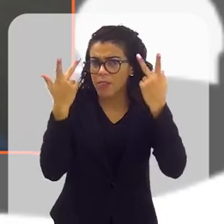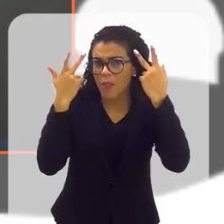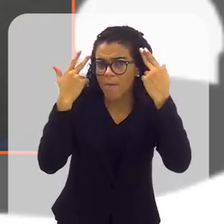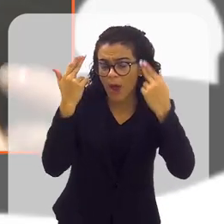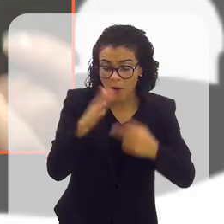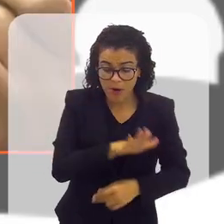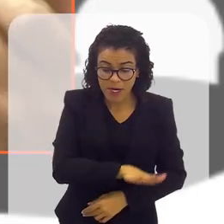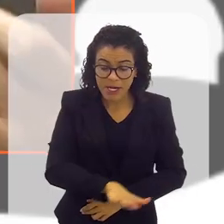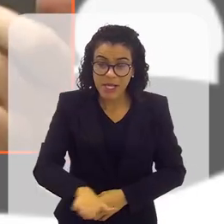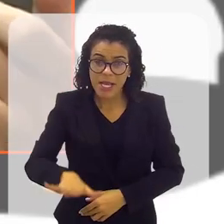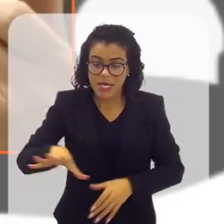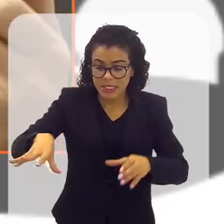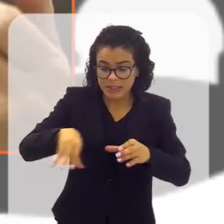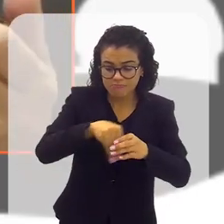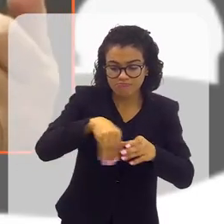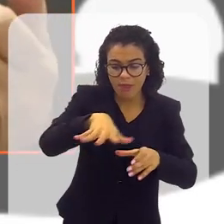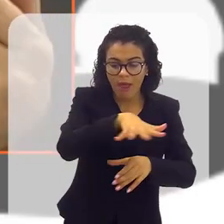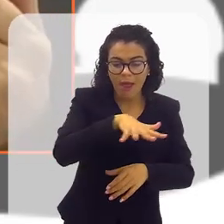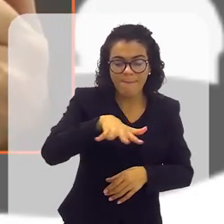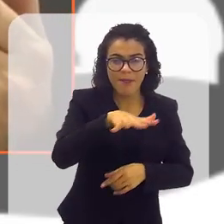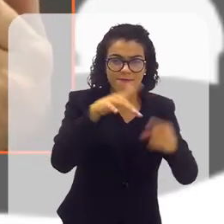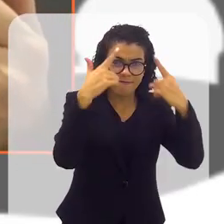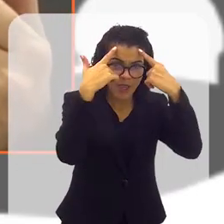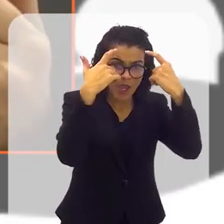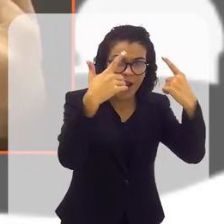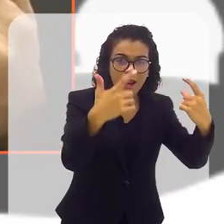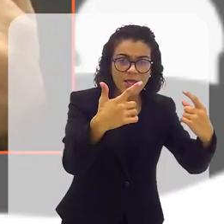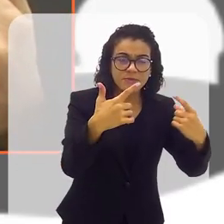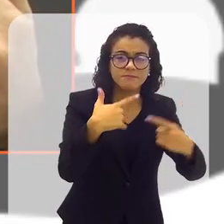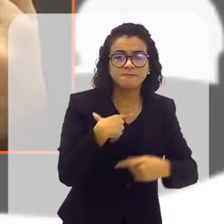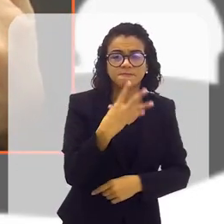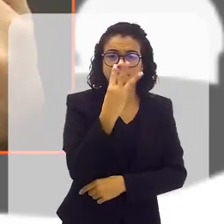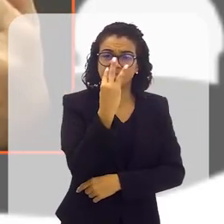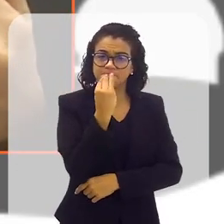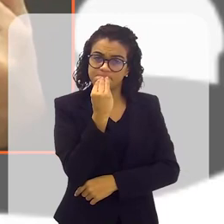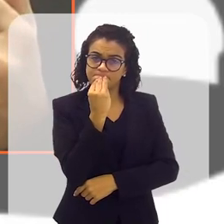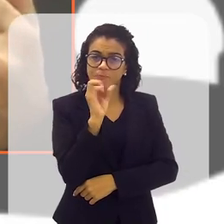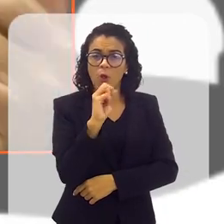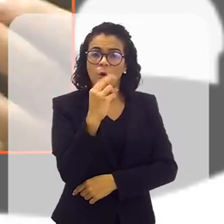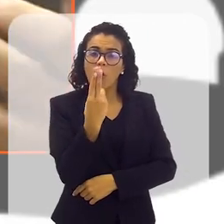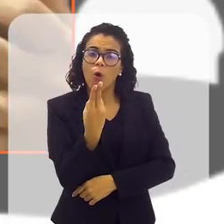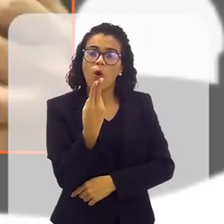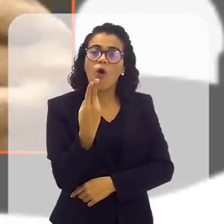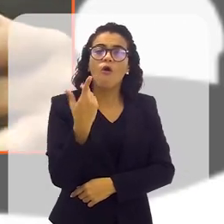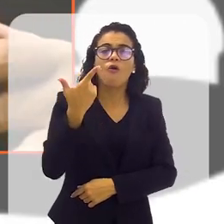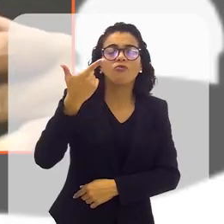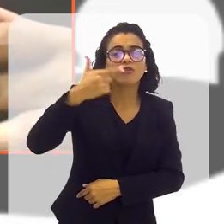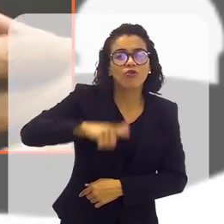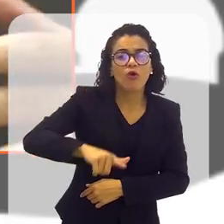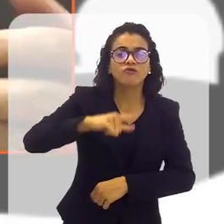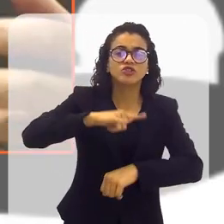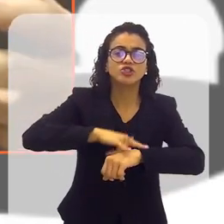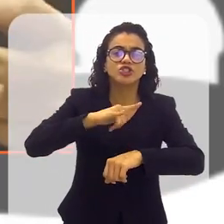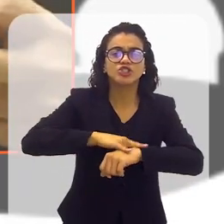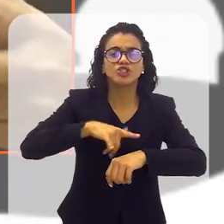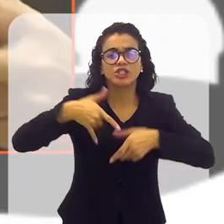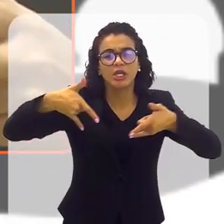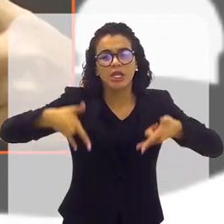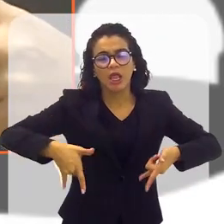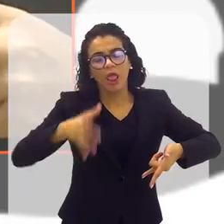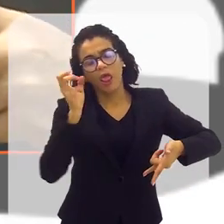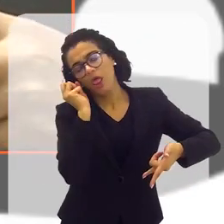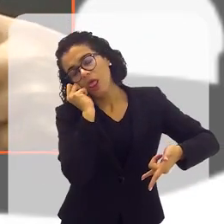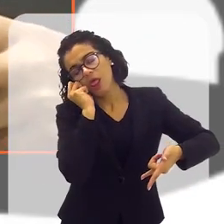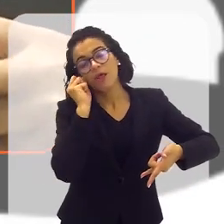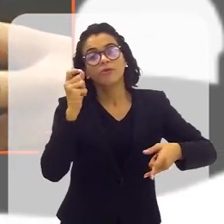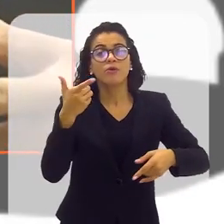exemplo, é comum crianças que vivem num ambiente de violência deixarem de falar, voltarem a fazer xixi na cama,